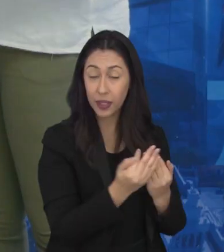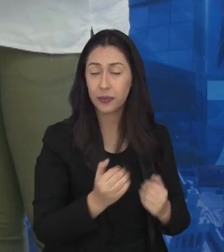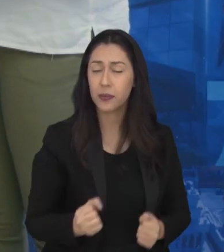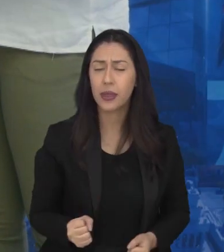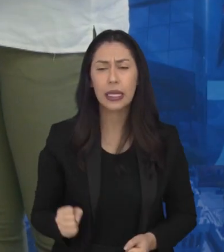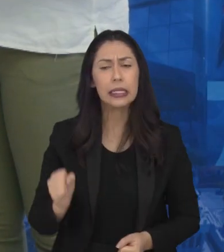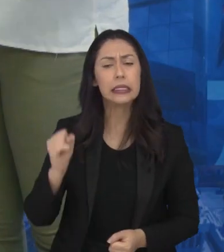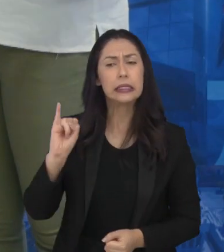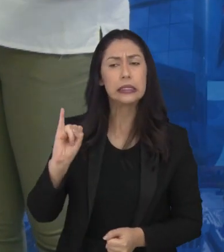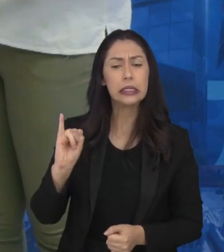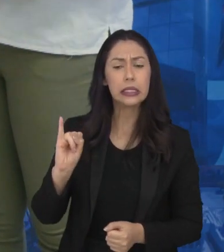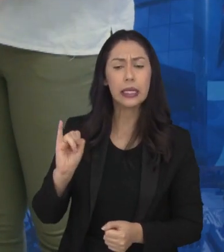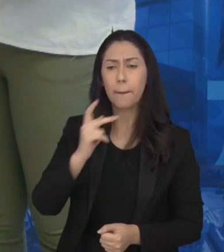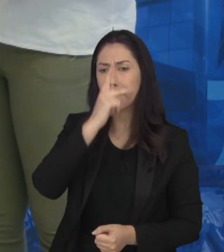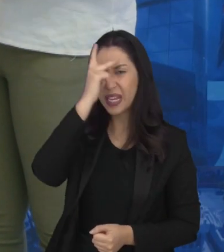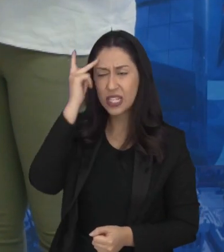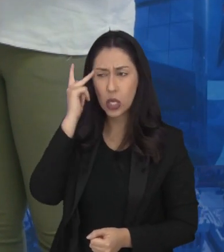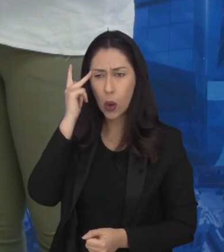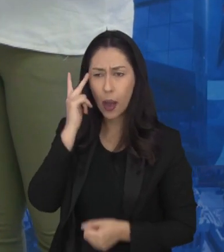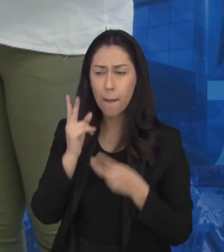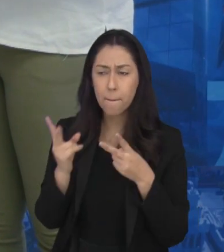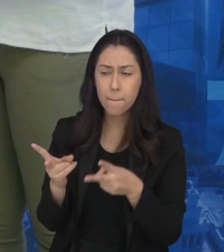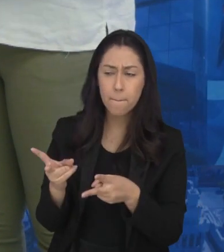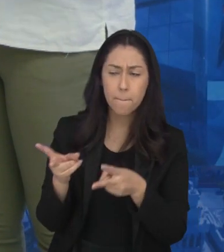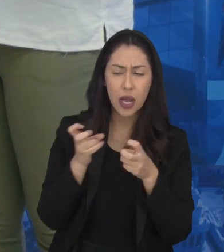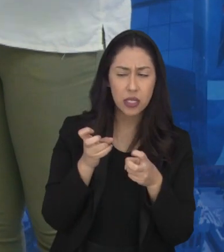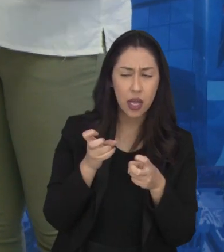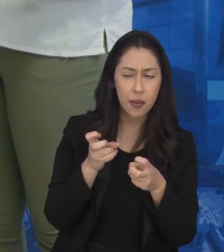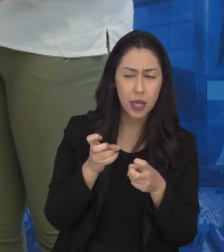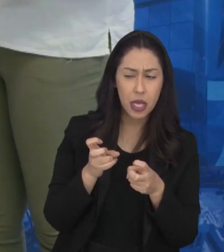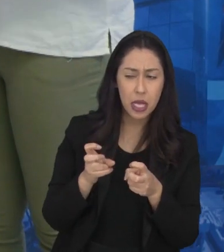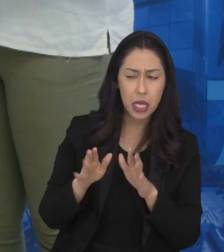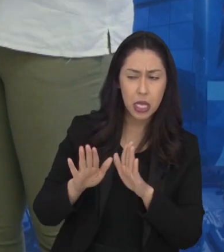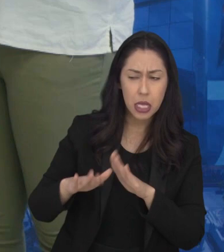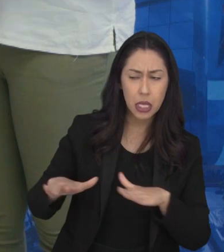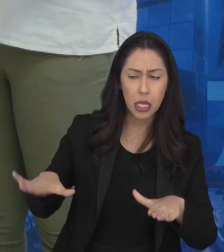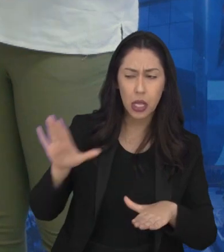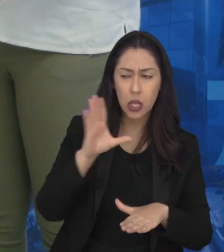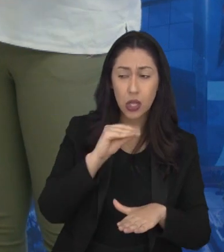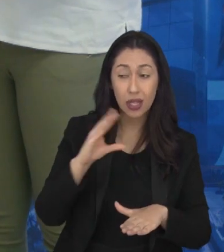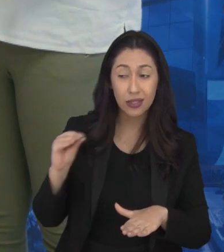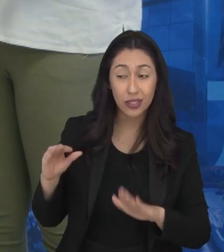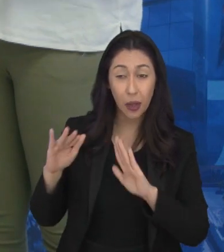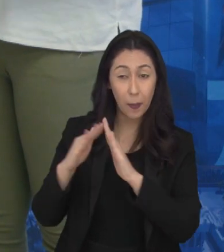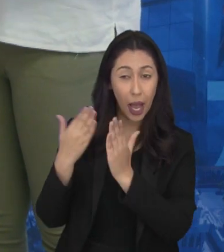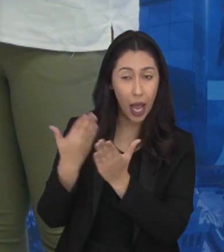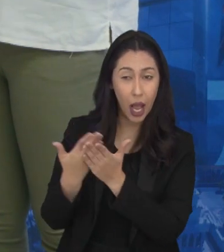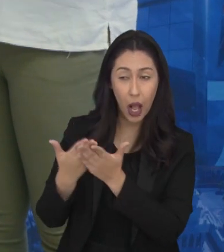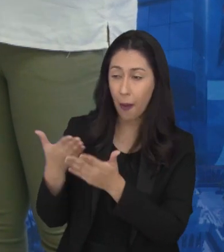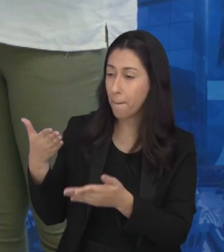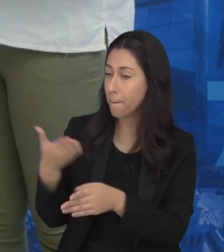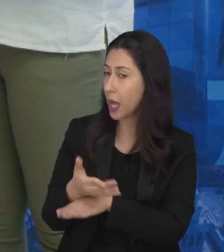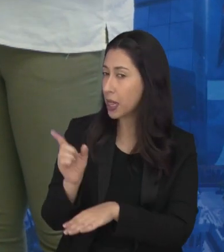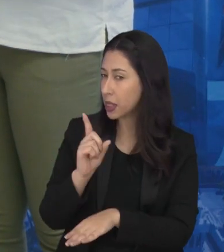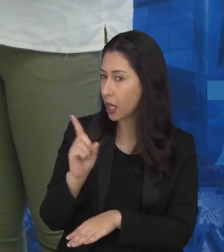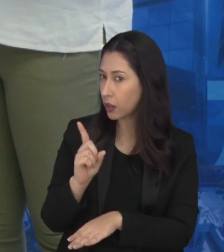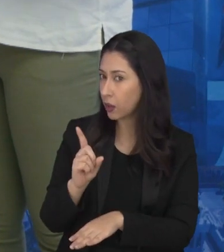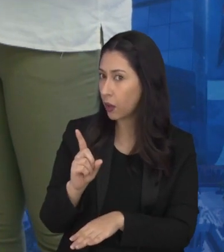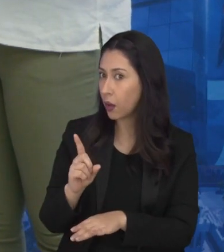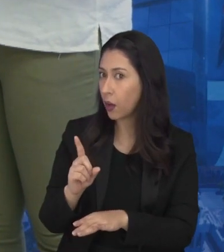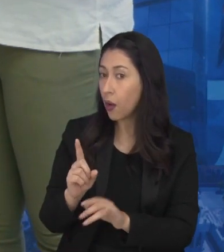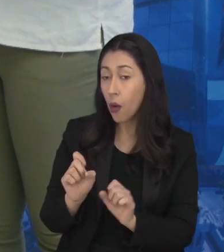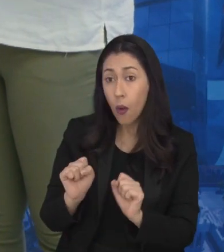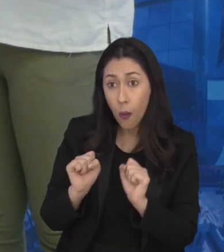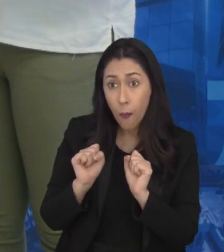E se alguém de fora da família percebe que aquela criança ou aquele adolescente não está frequentando a escola, essa pessoa tem o dever de,